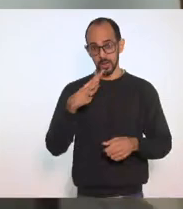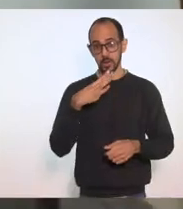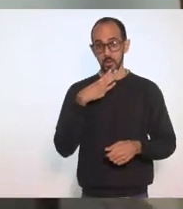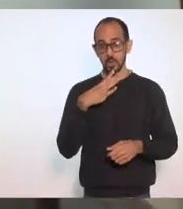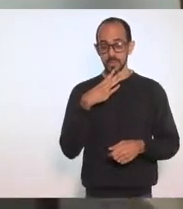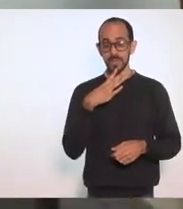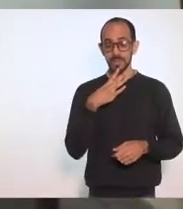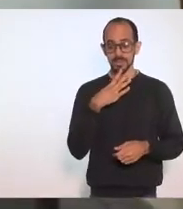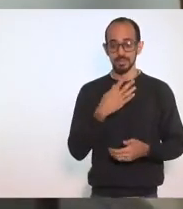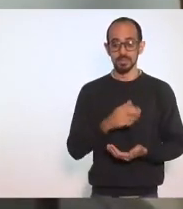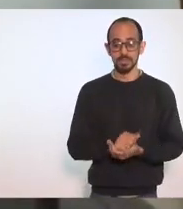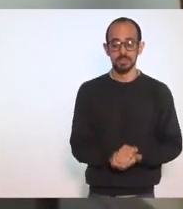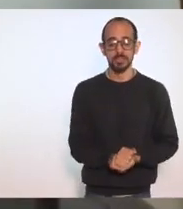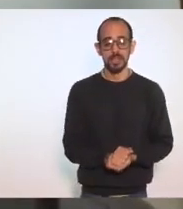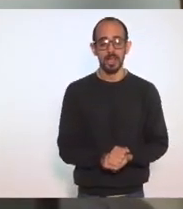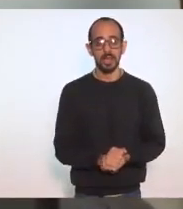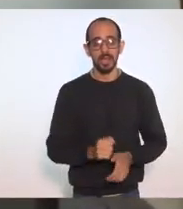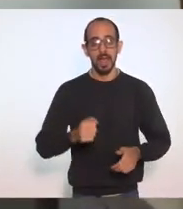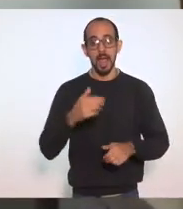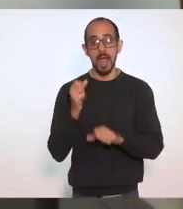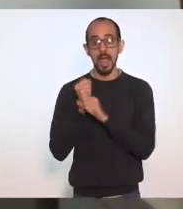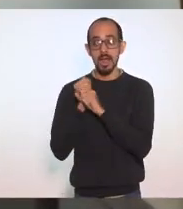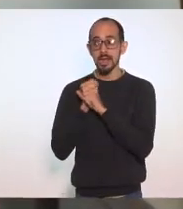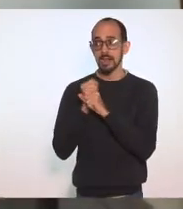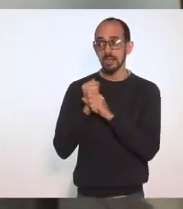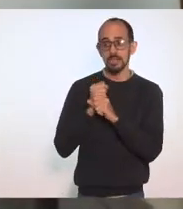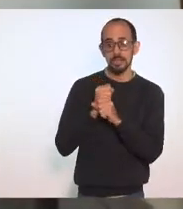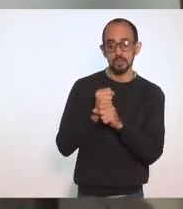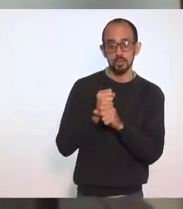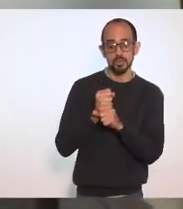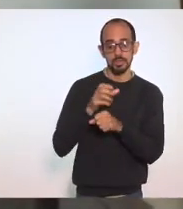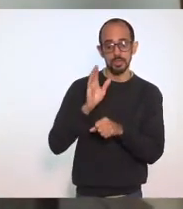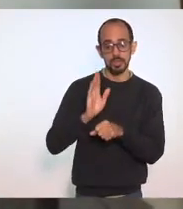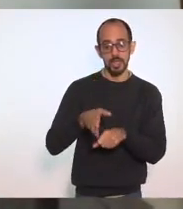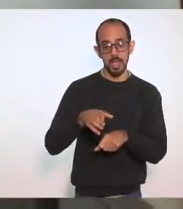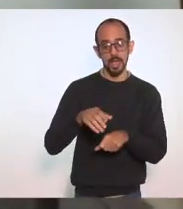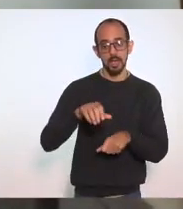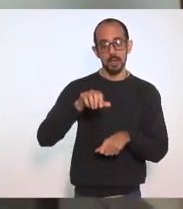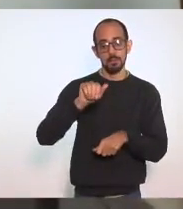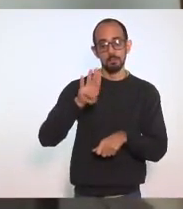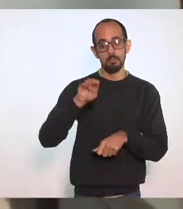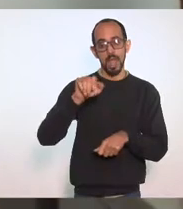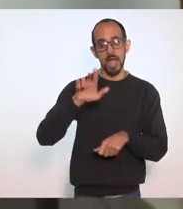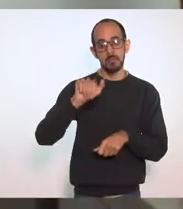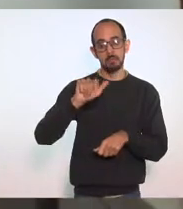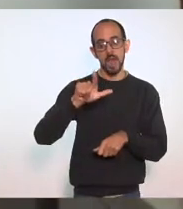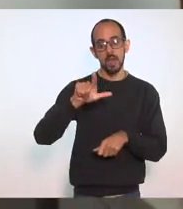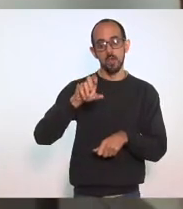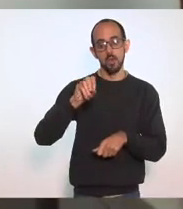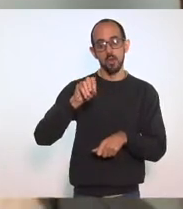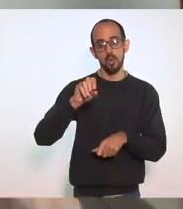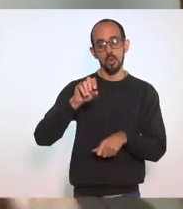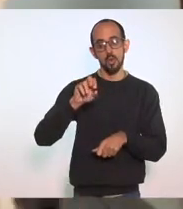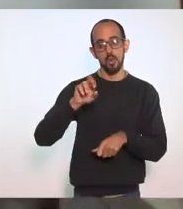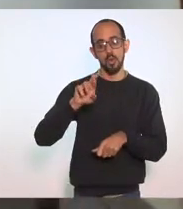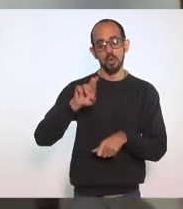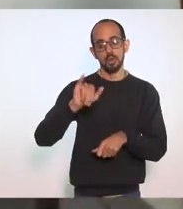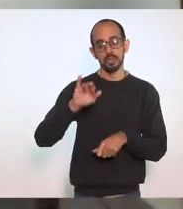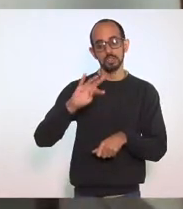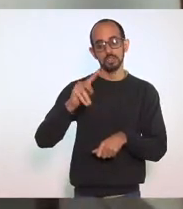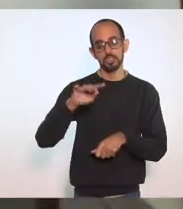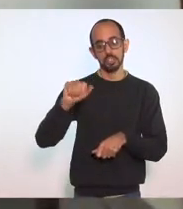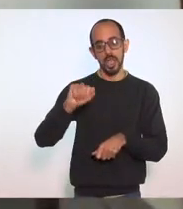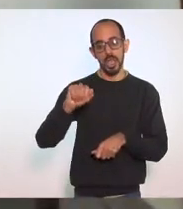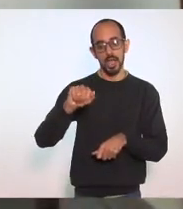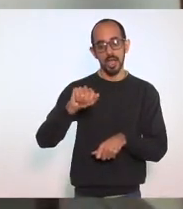luta Contra a discriminação Que é o Babalorixá Ivani de Melo Ivani de Melo Não Babalorixá Ivani